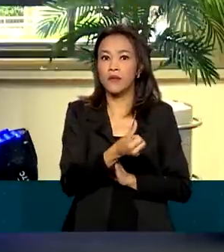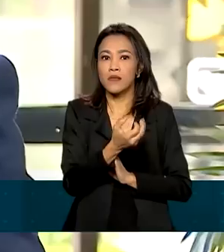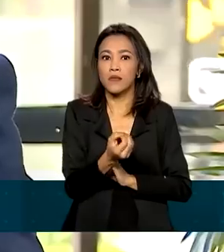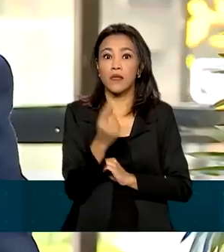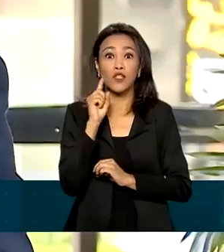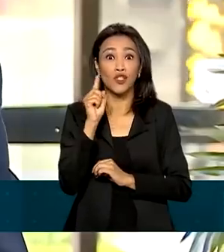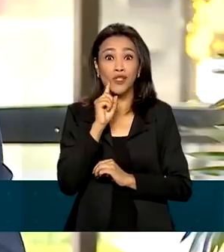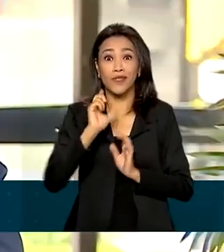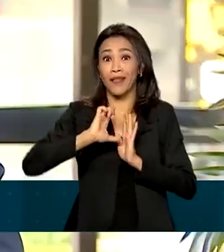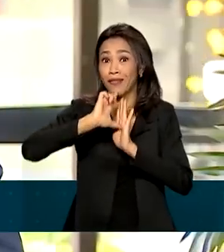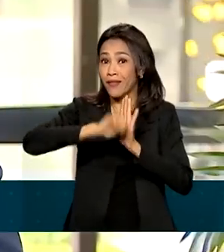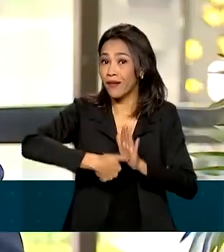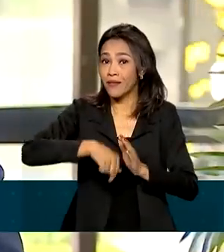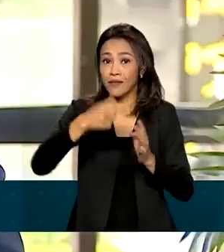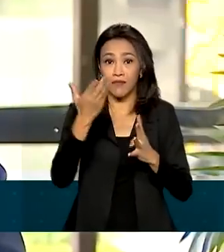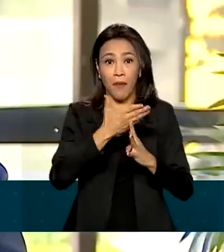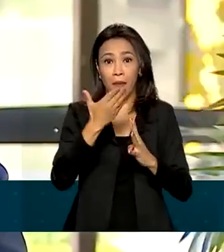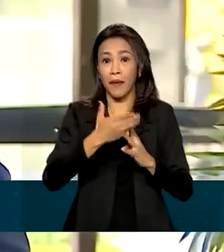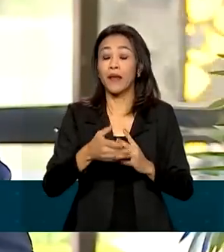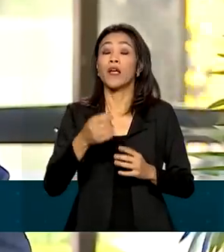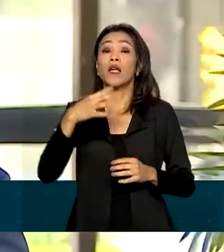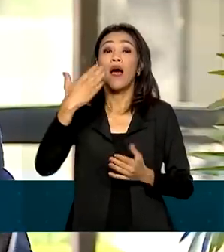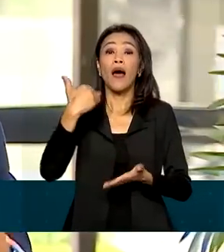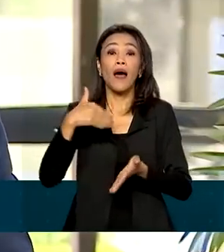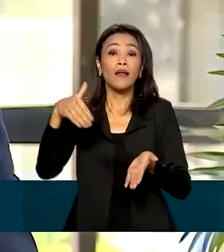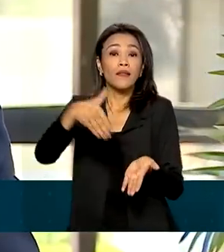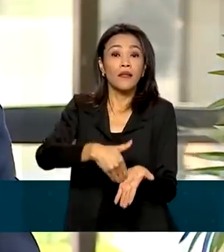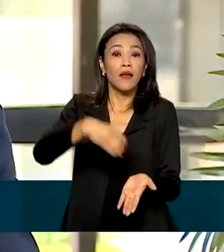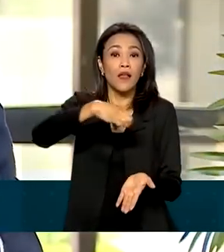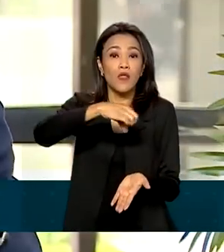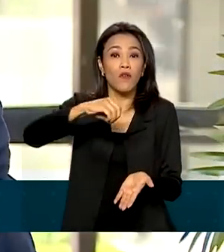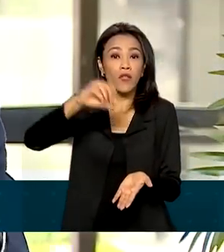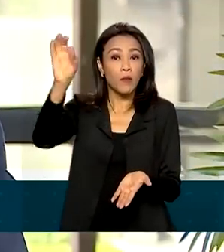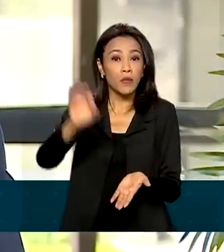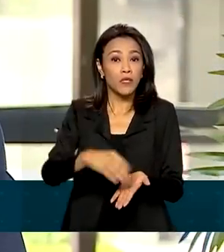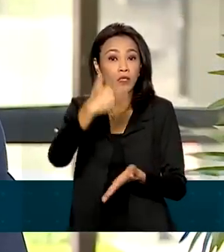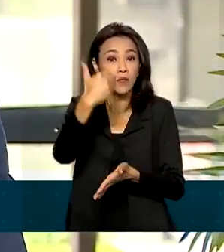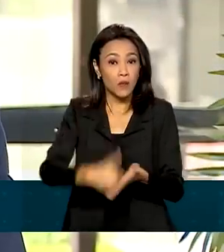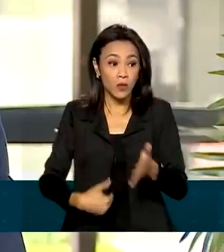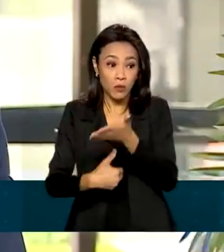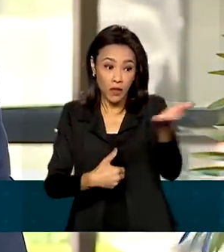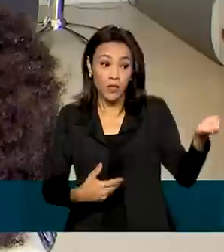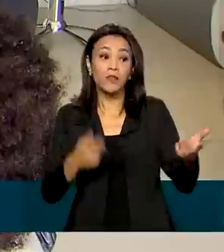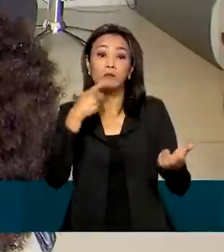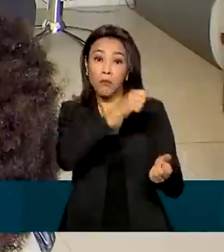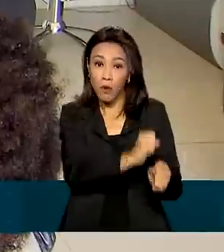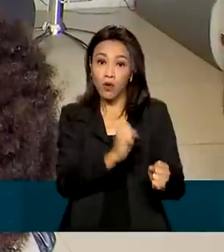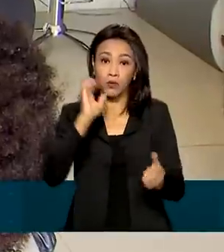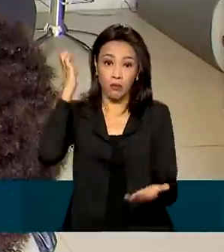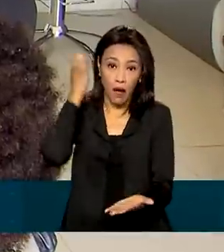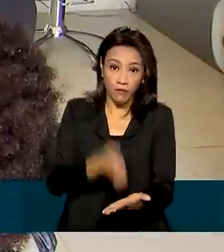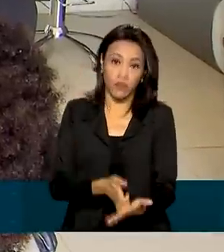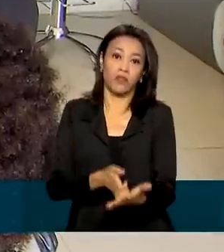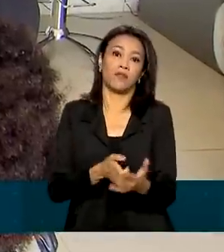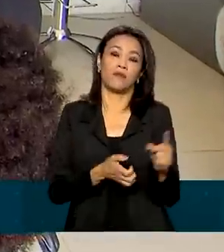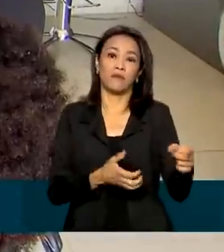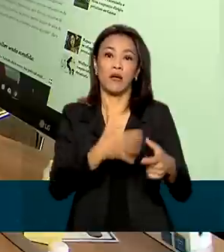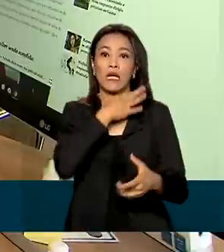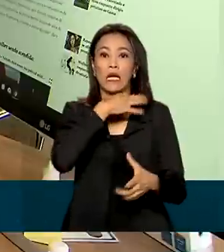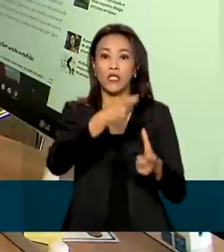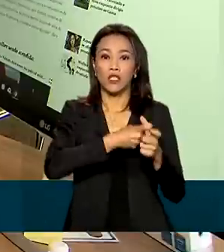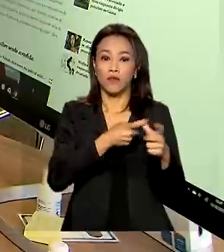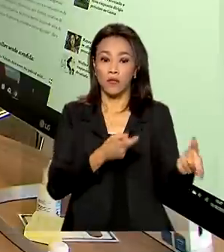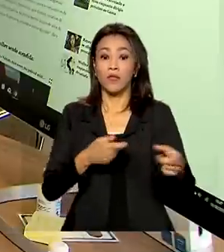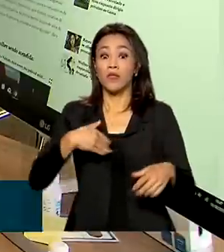Caixa, até 90% de desconto sobre o valor total da dívida para que eles possam pagar à vista. São mais de 400 mil